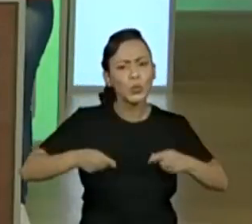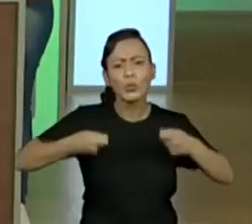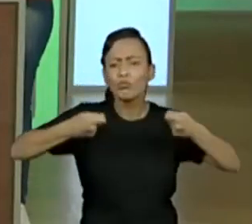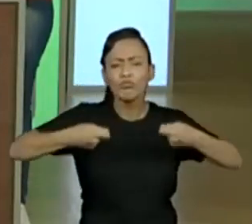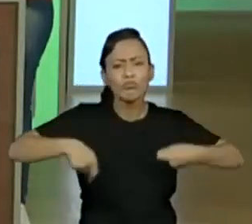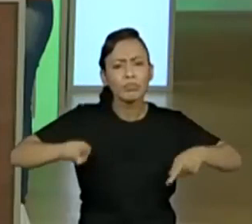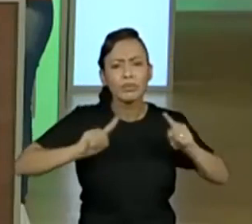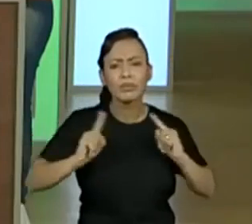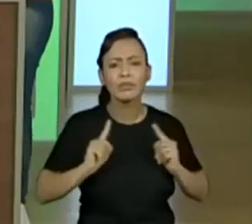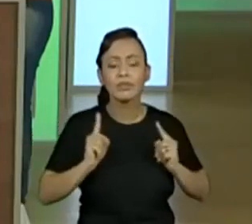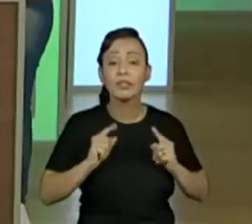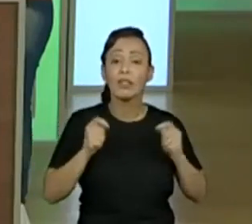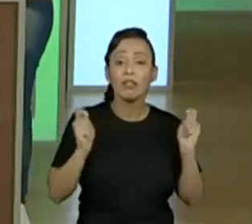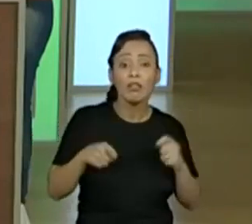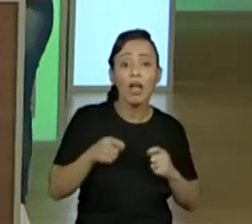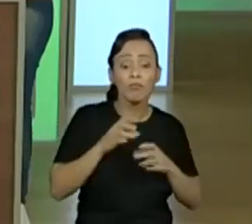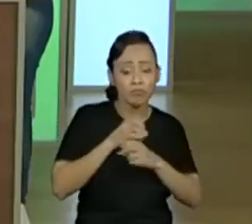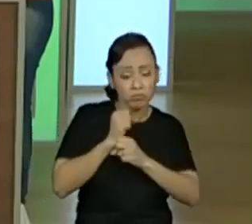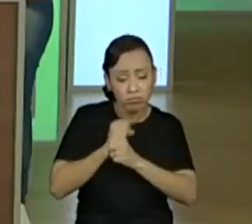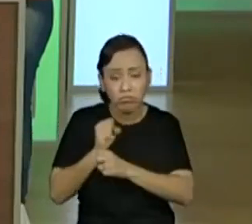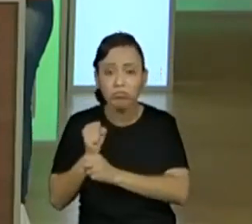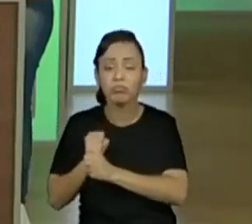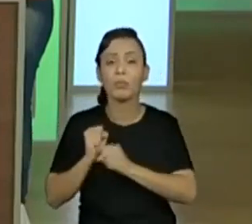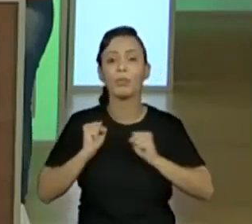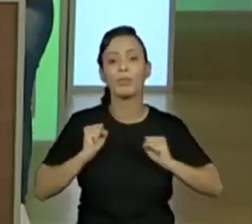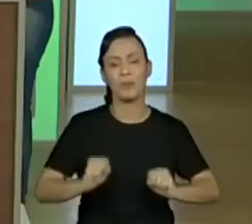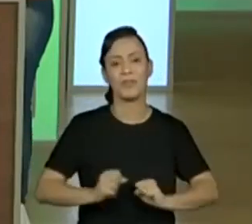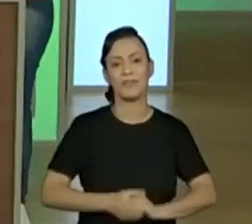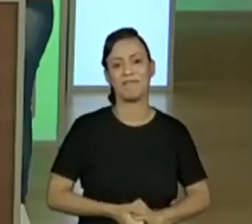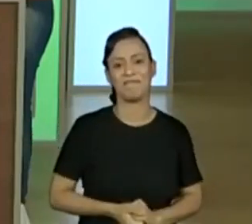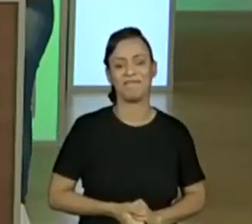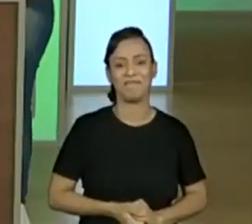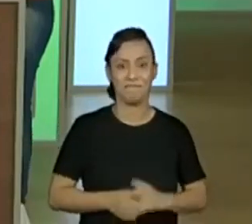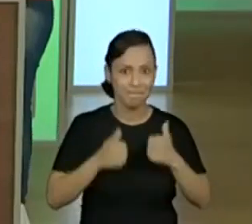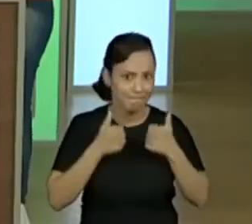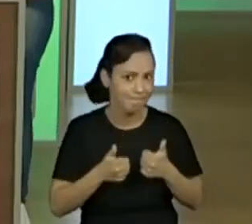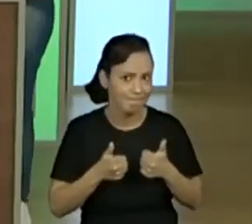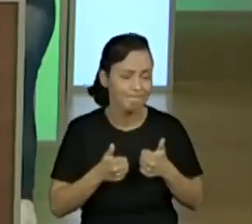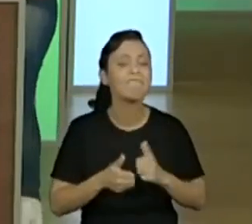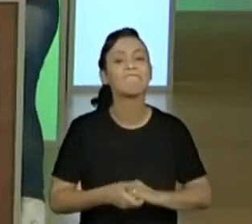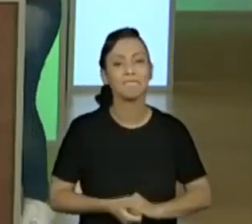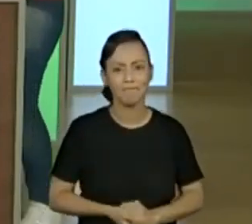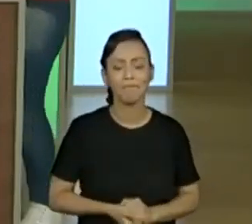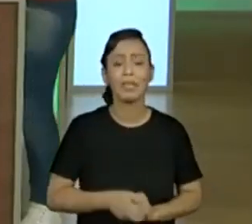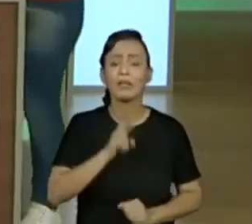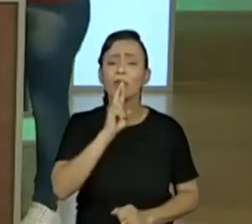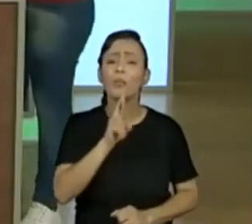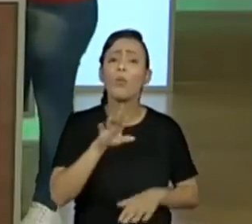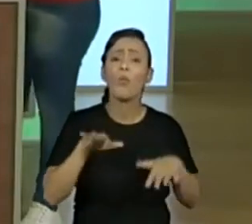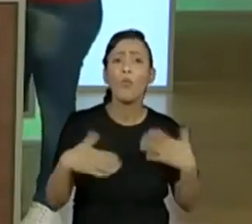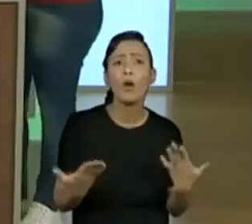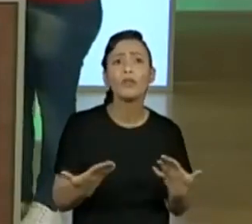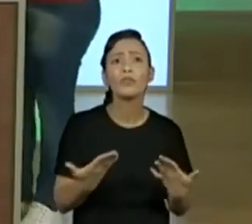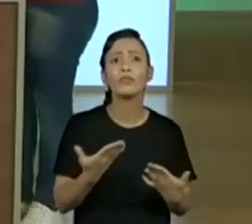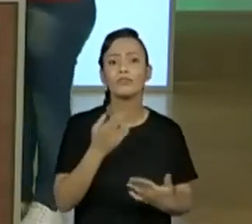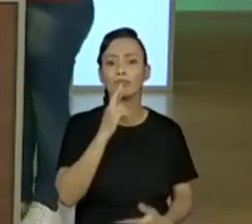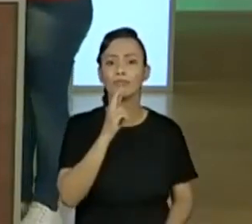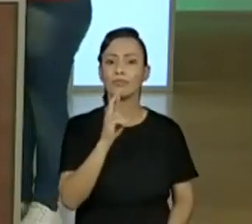Separei o dado que saiu o número maior. E venho com o menor e somo. Certo? Qual foi o resultado mesmo? Oito.